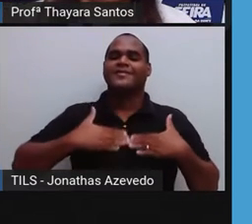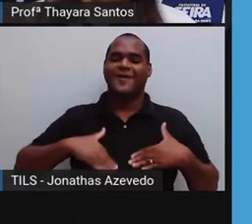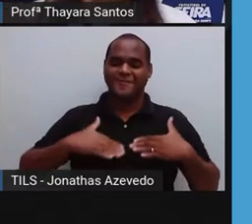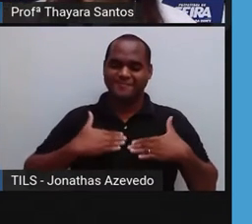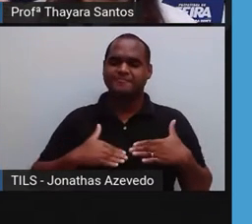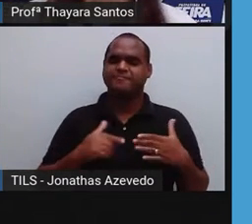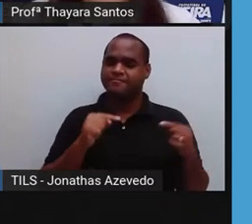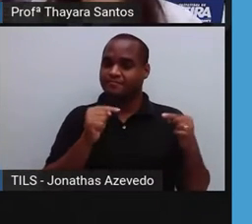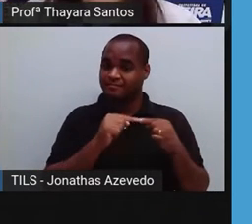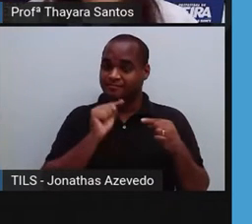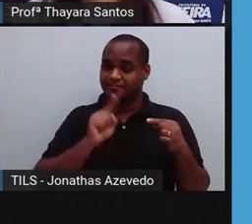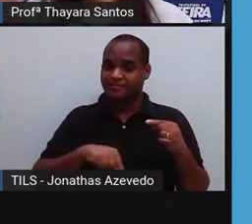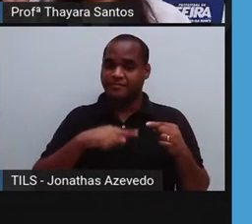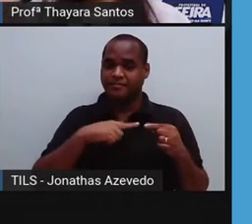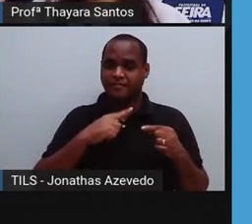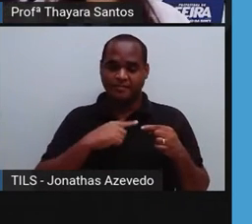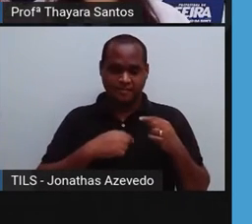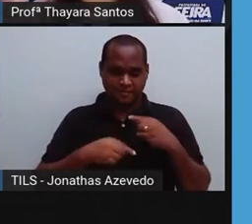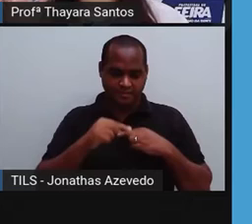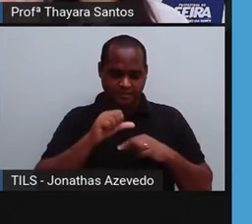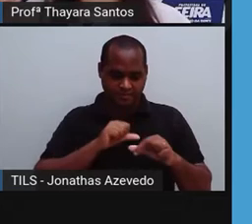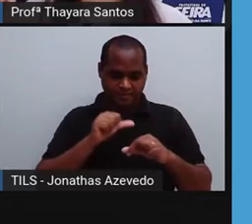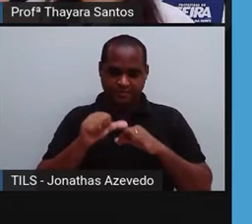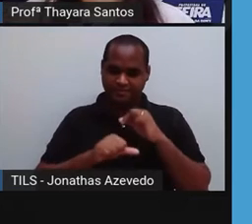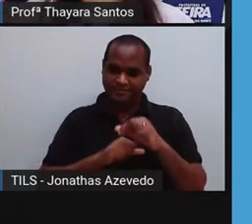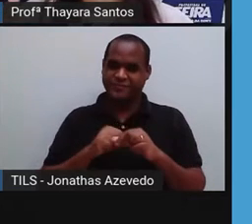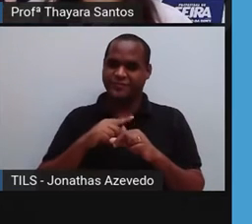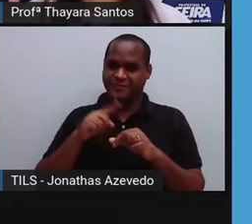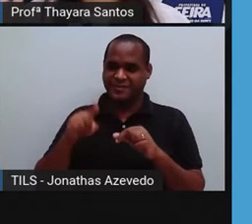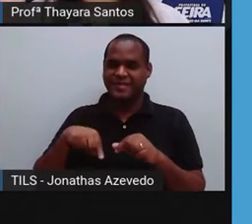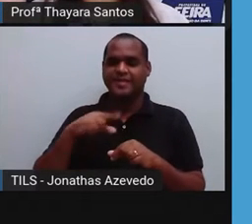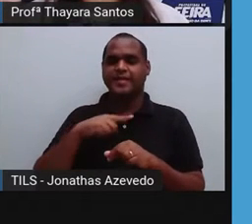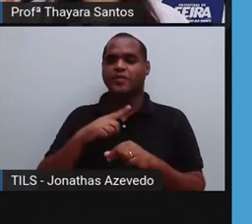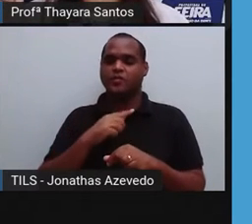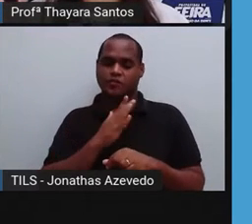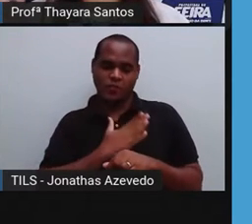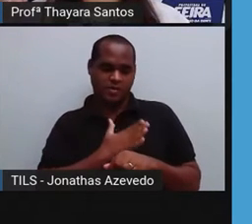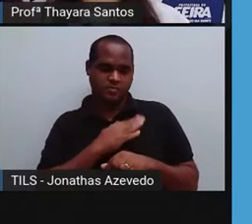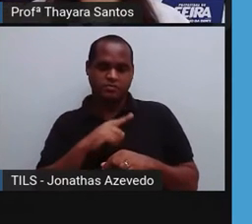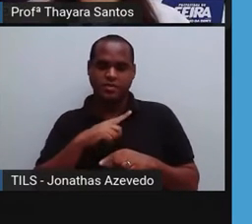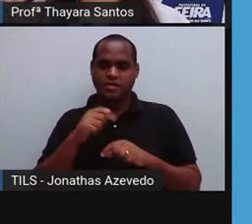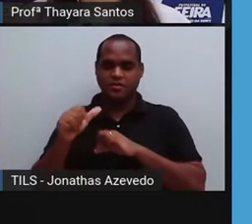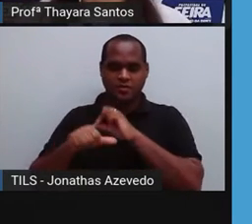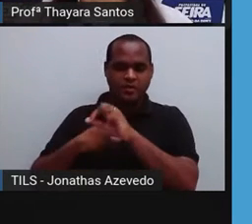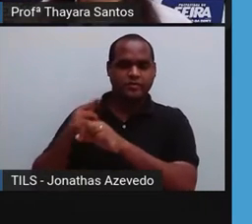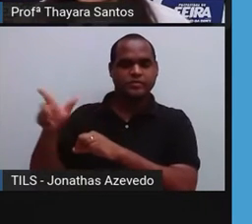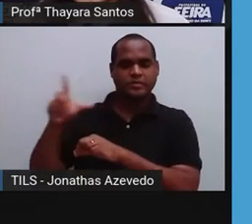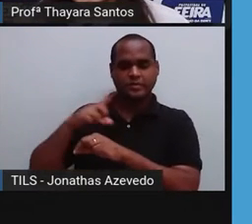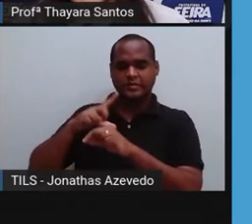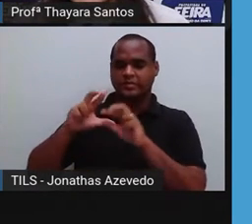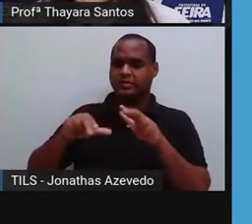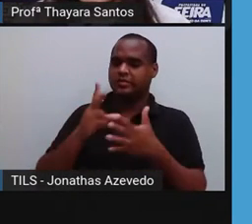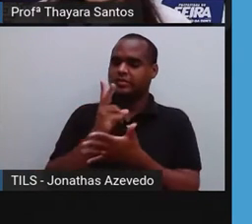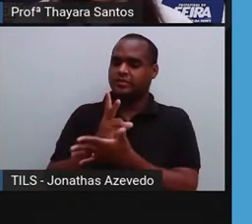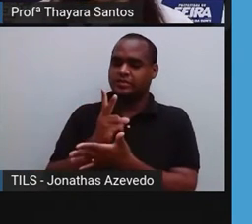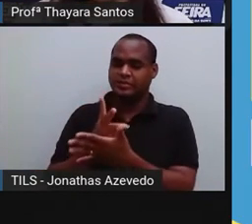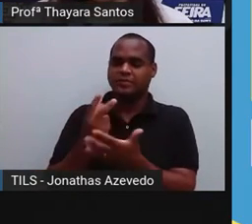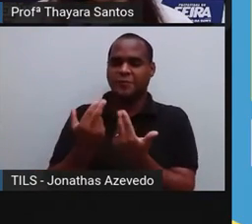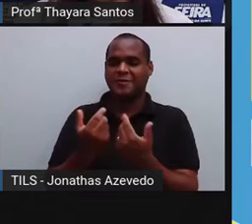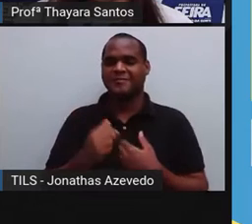E é esse que é o ciclo cardíaco, né? Então, o coração vai fazendo sístole e diástole o tempo inteiro.